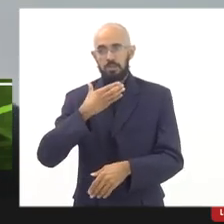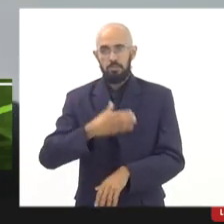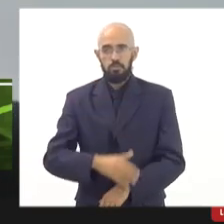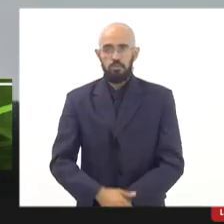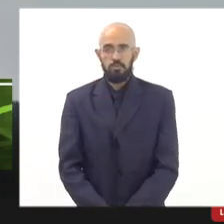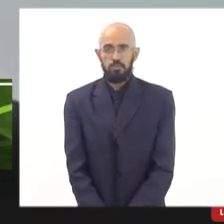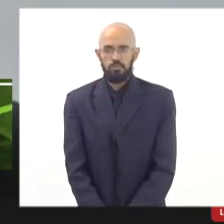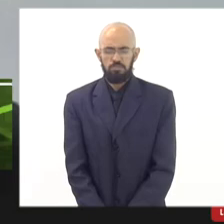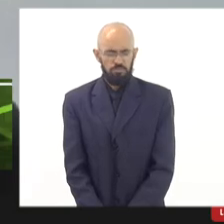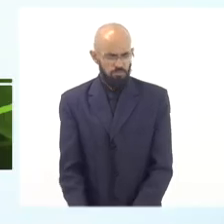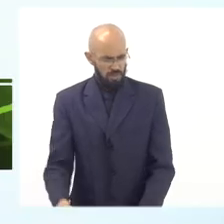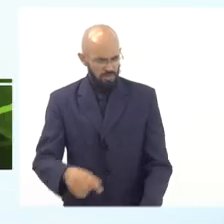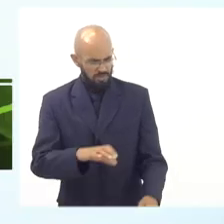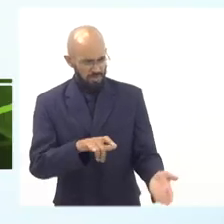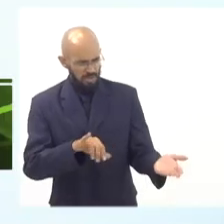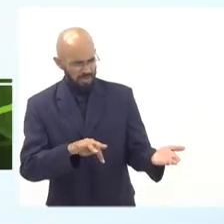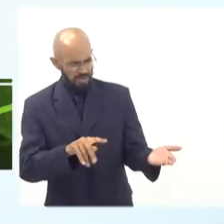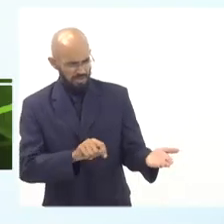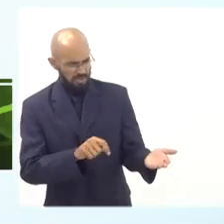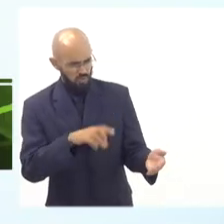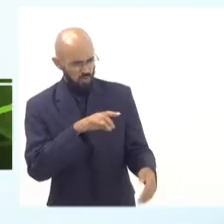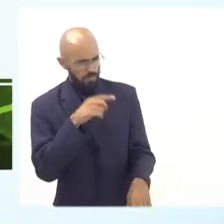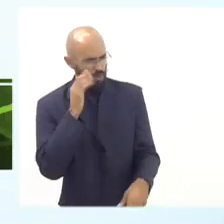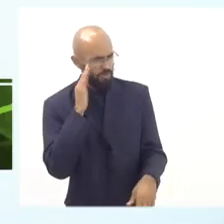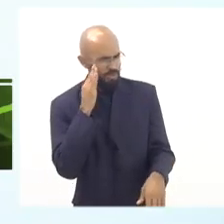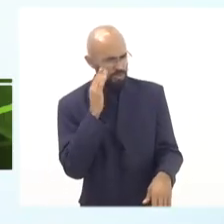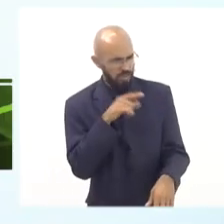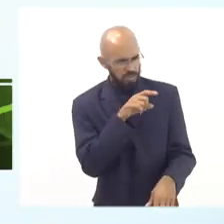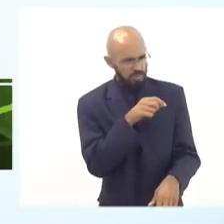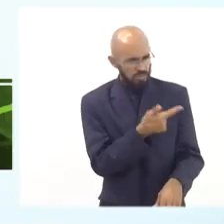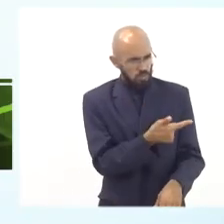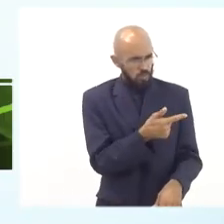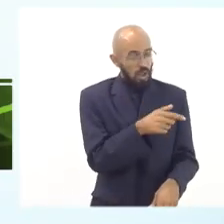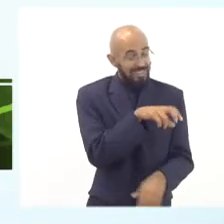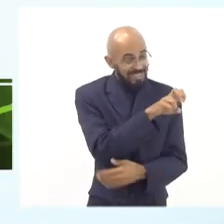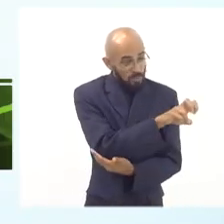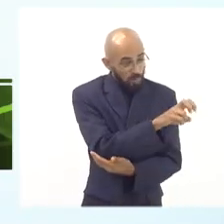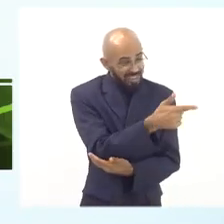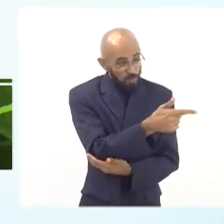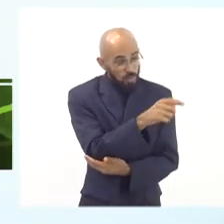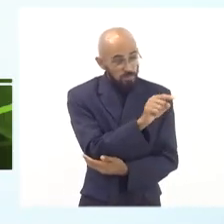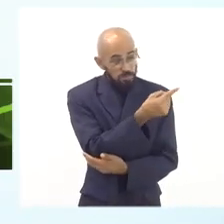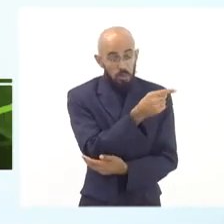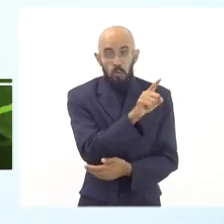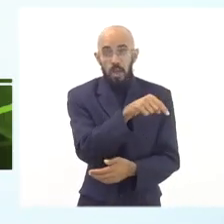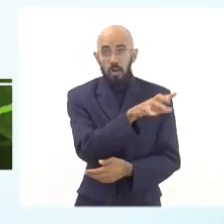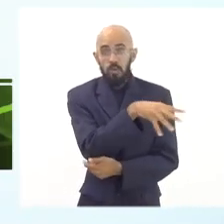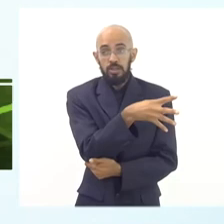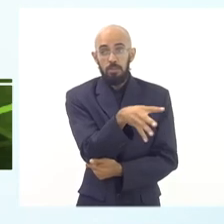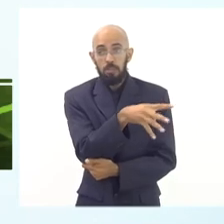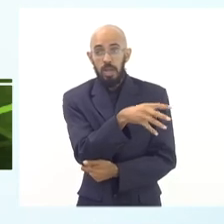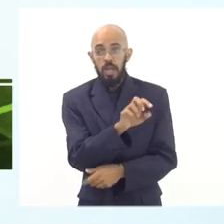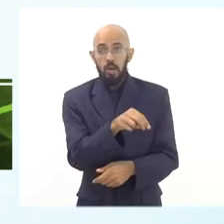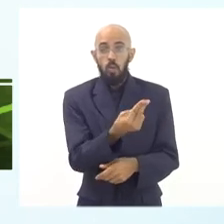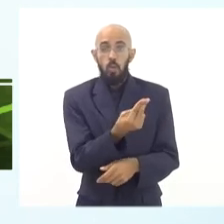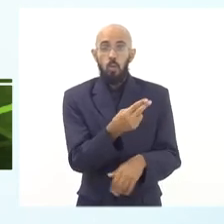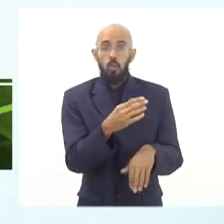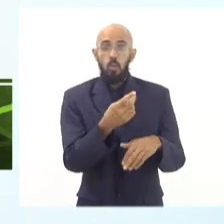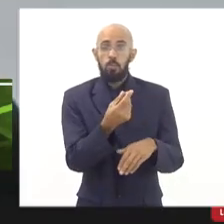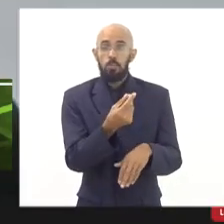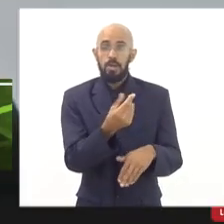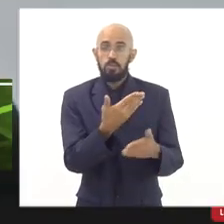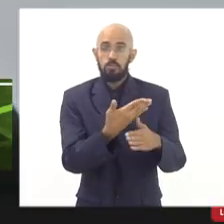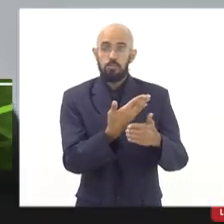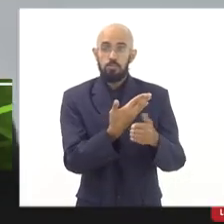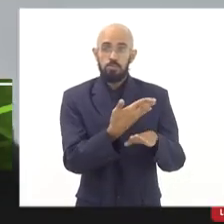só para eu entender essa sua estimativa, esses 52 mil você faz com base na tabela FGV ou com base nos preços praticados? Não, com